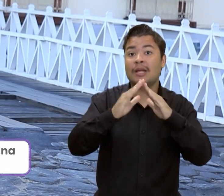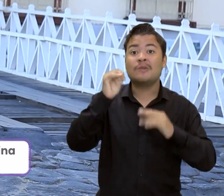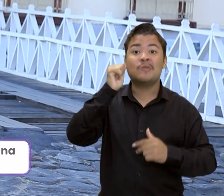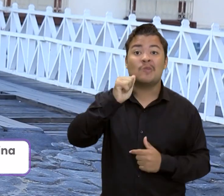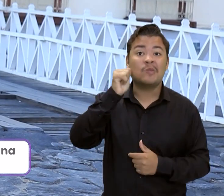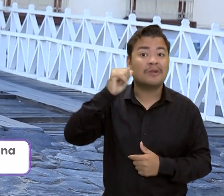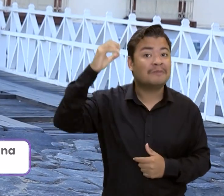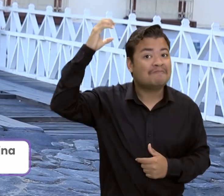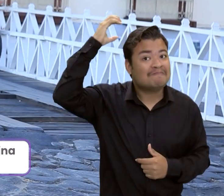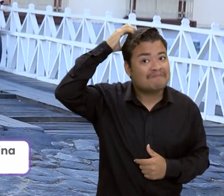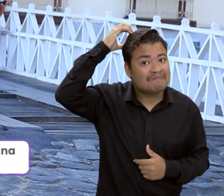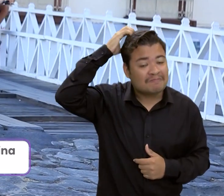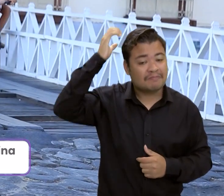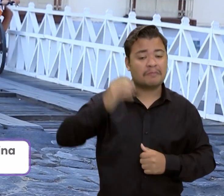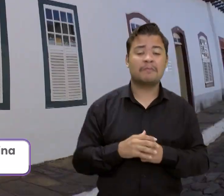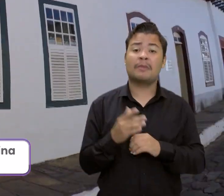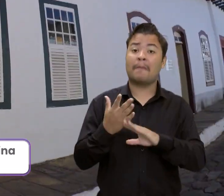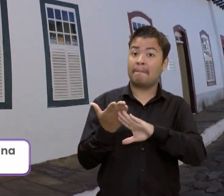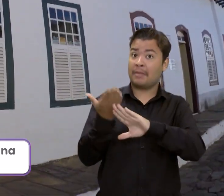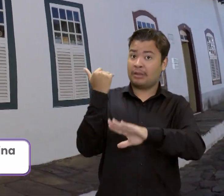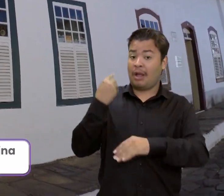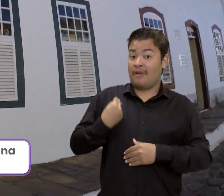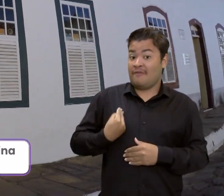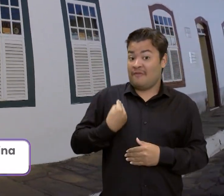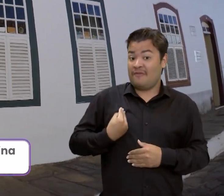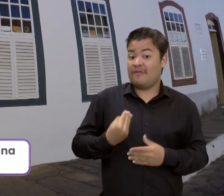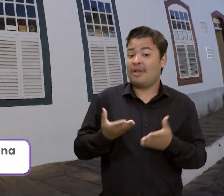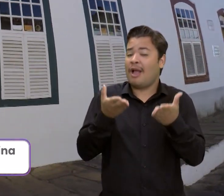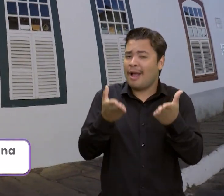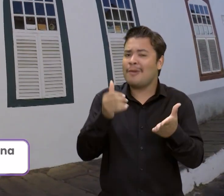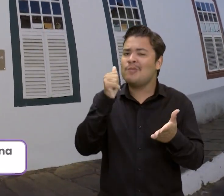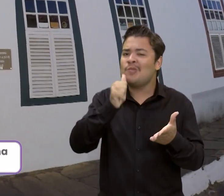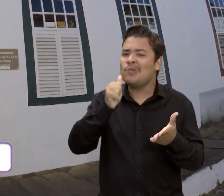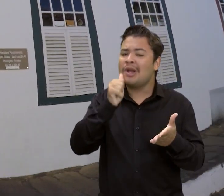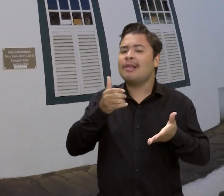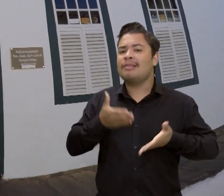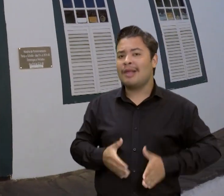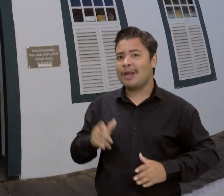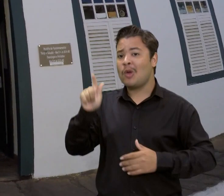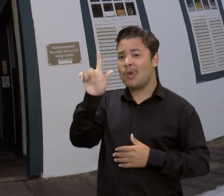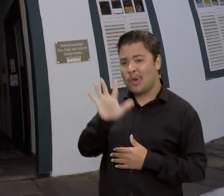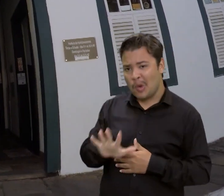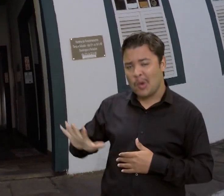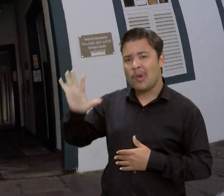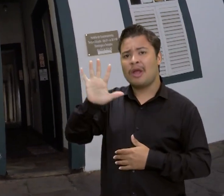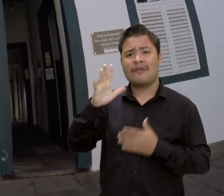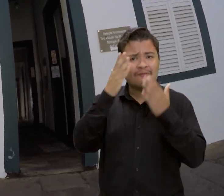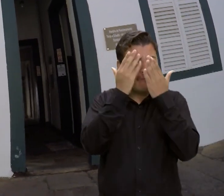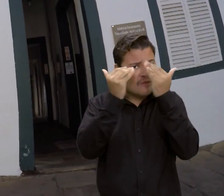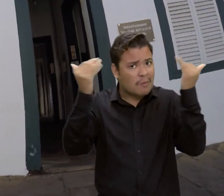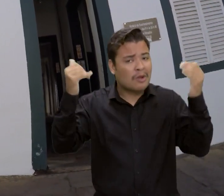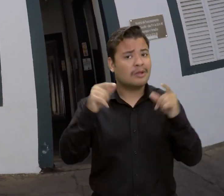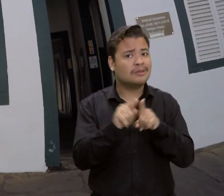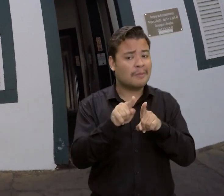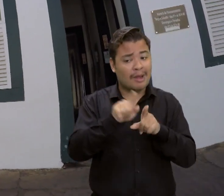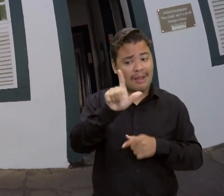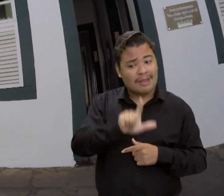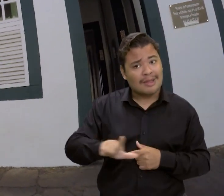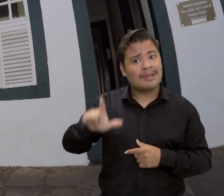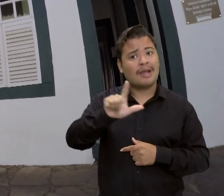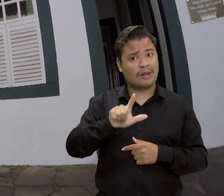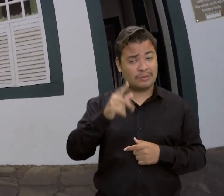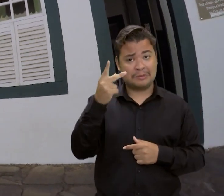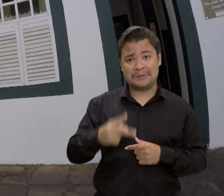Coralina, local onde viveu uma das goianas mais famosas do Brasil e uma voz feminina relevante